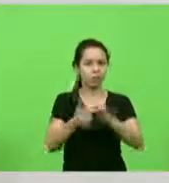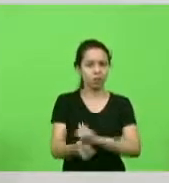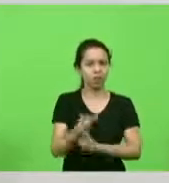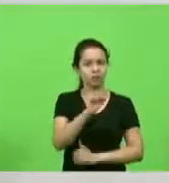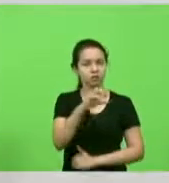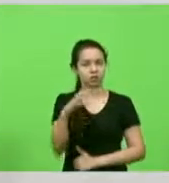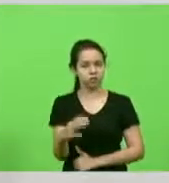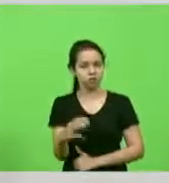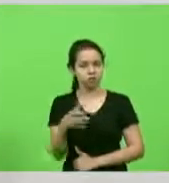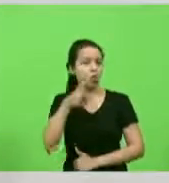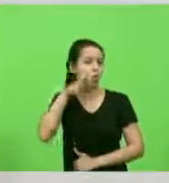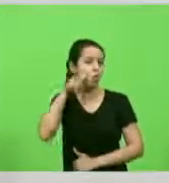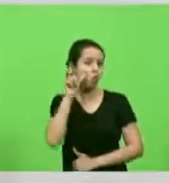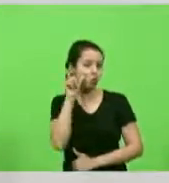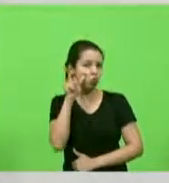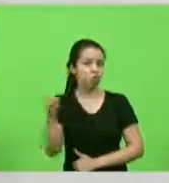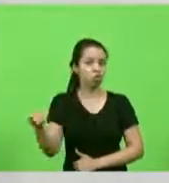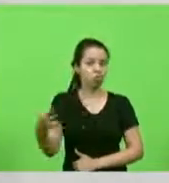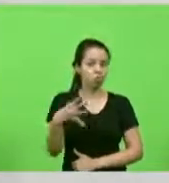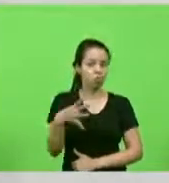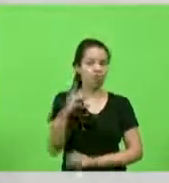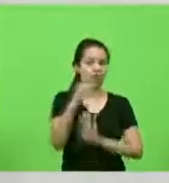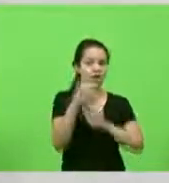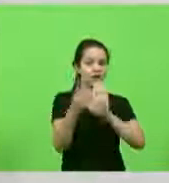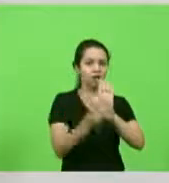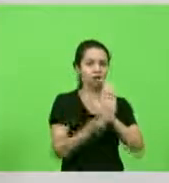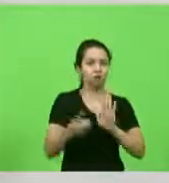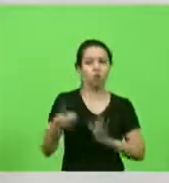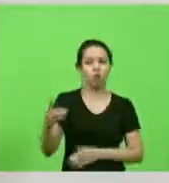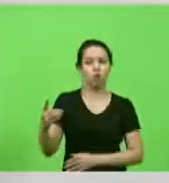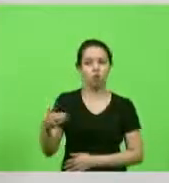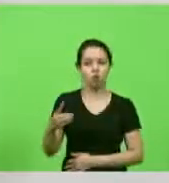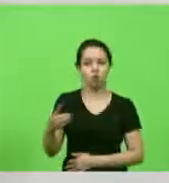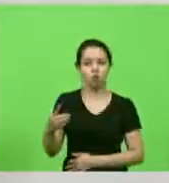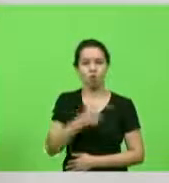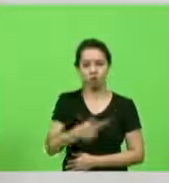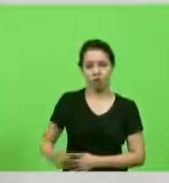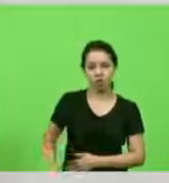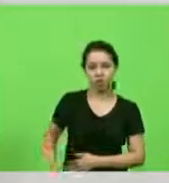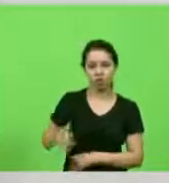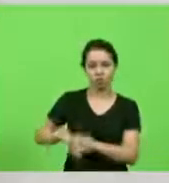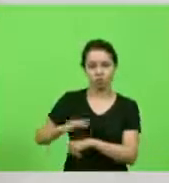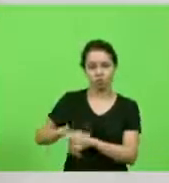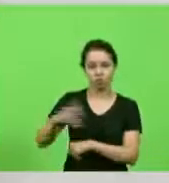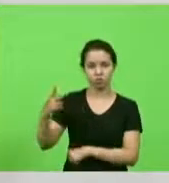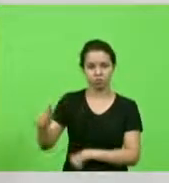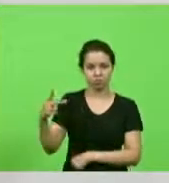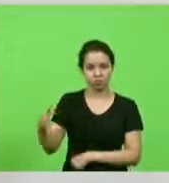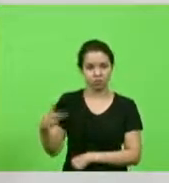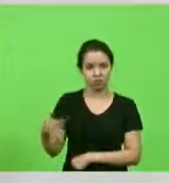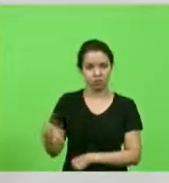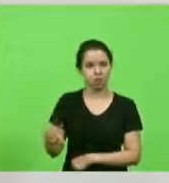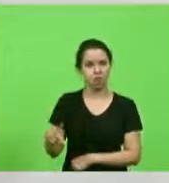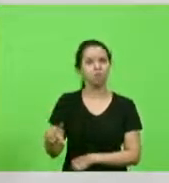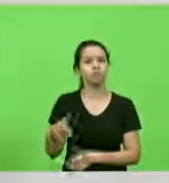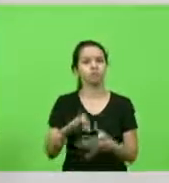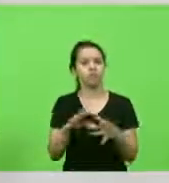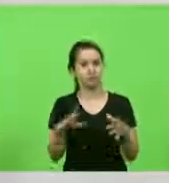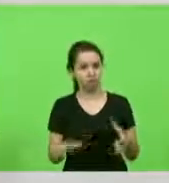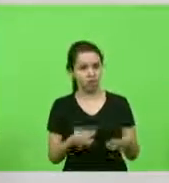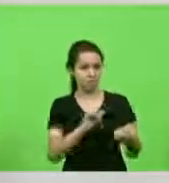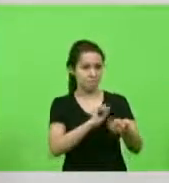ontem do governo do estado liberando determinadas modalidades de prática